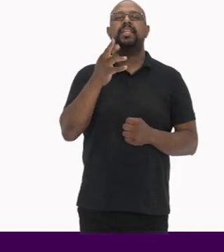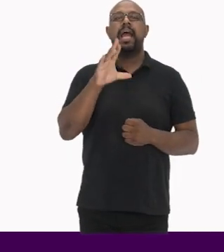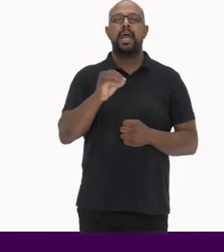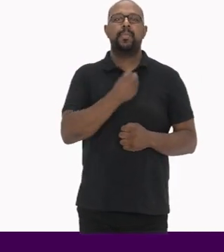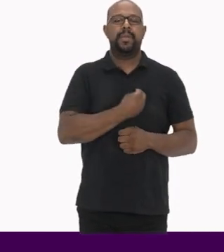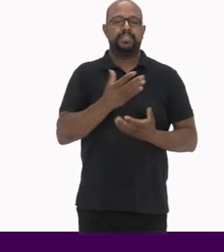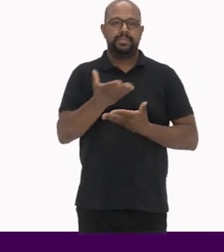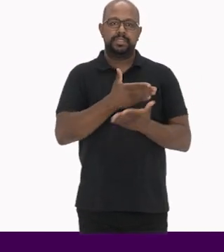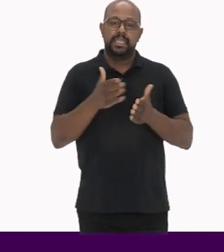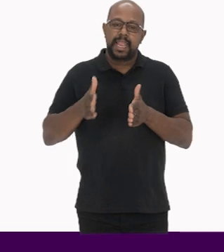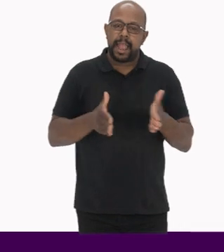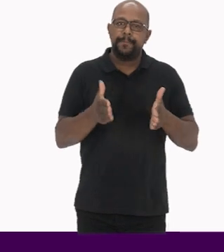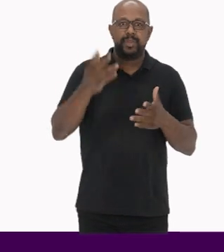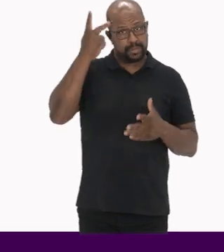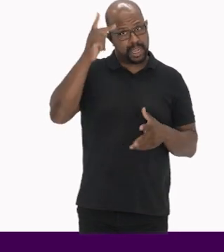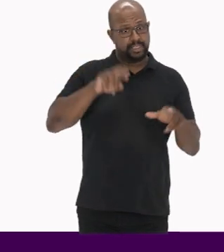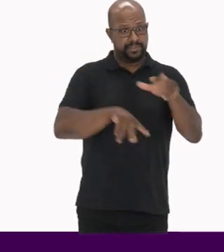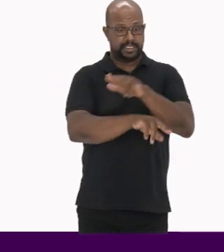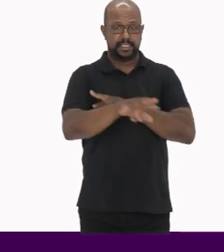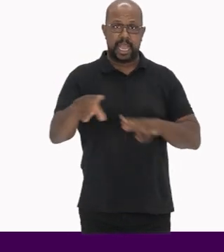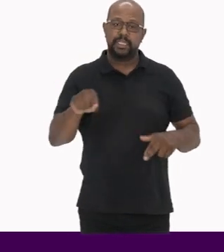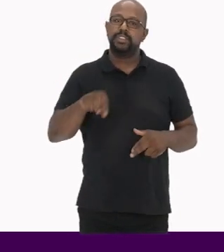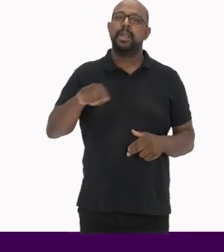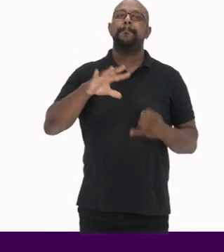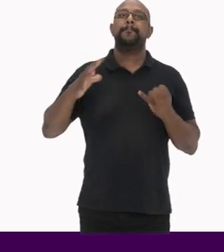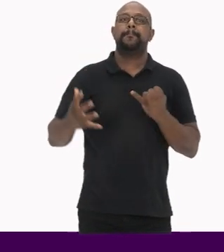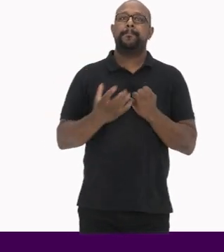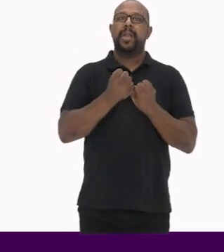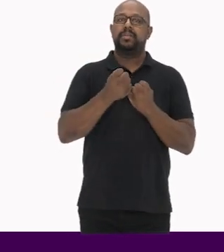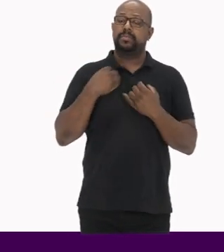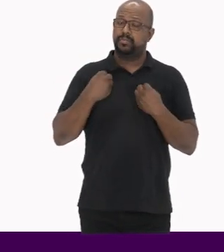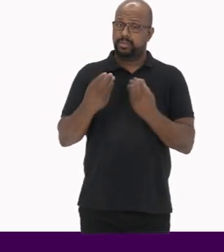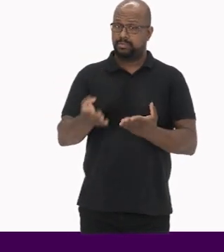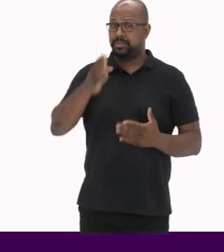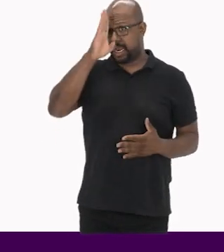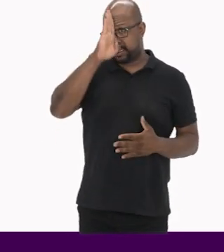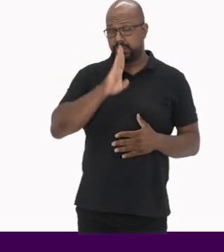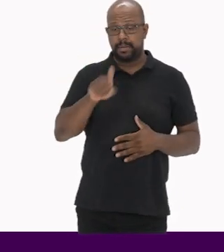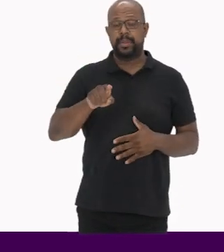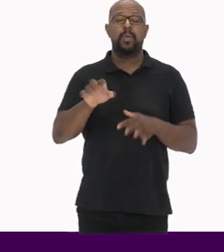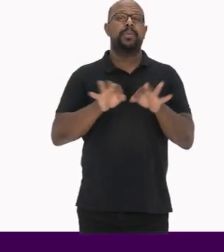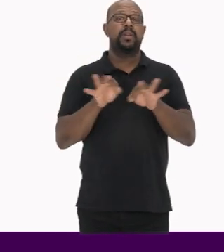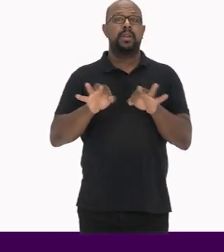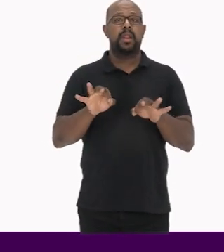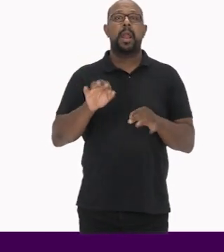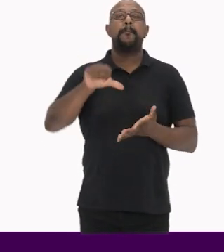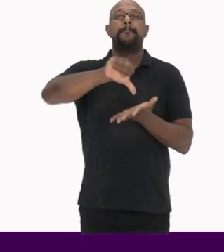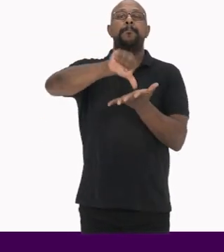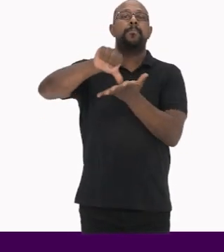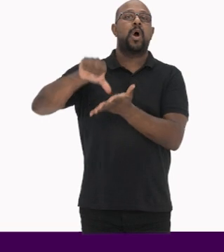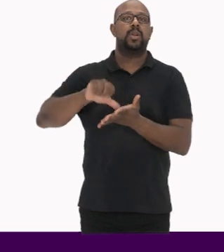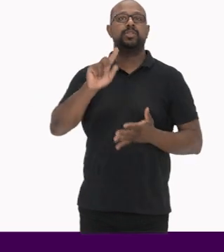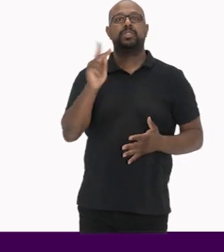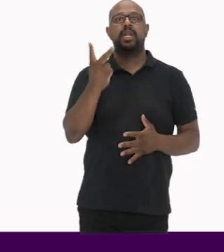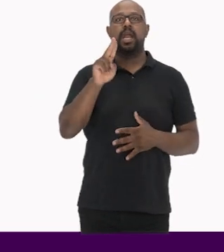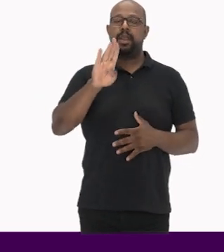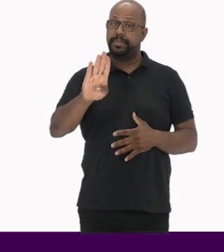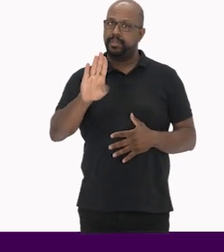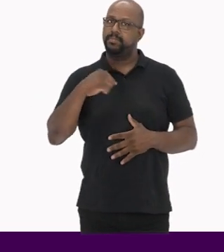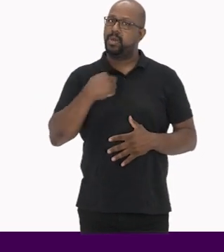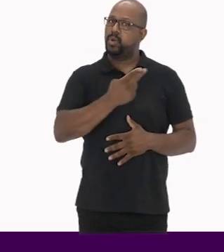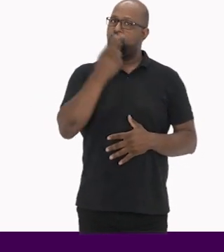Participativo Caminhos para a Diversidade Patrimonial Oferecido gratuitamente pelo programa Polos Hub